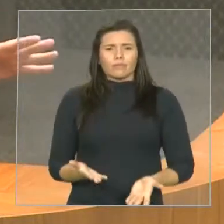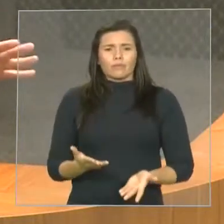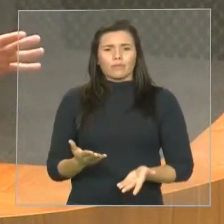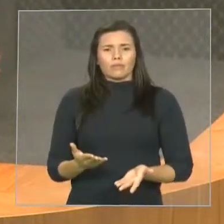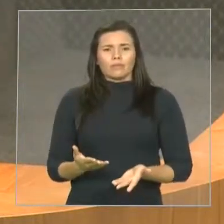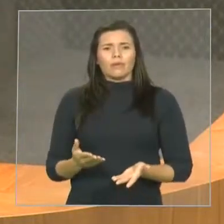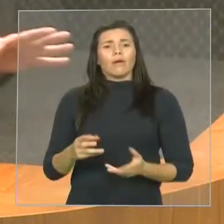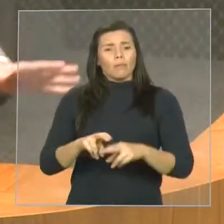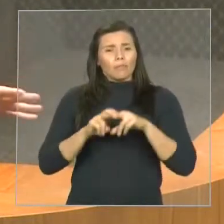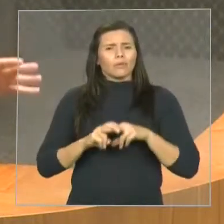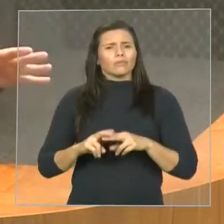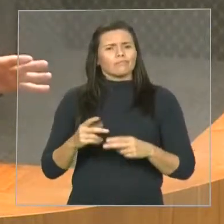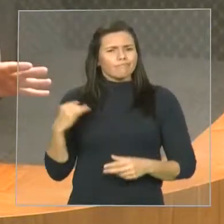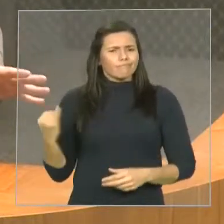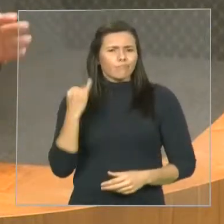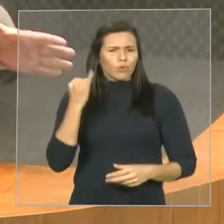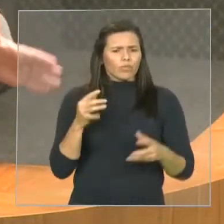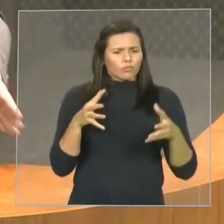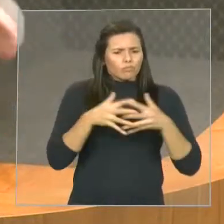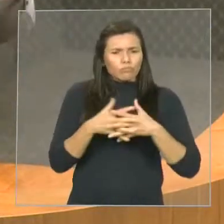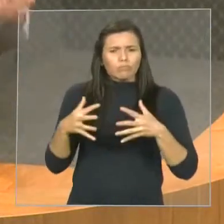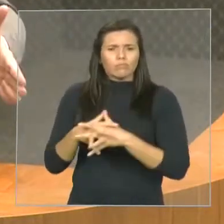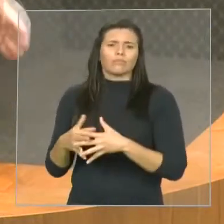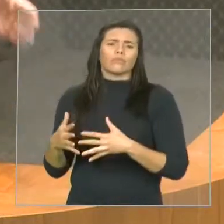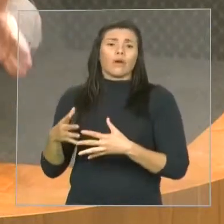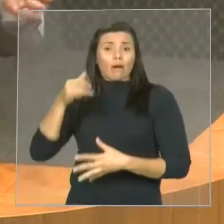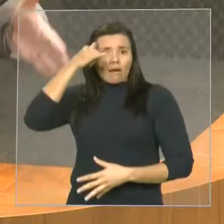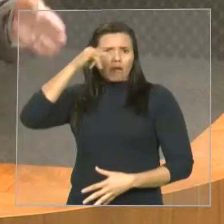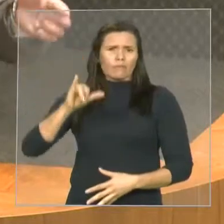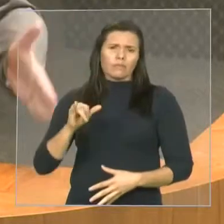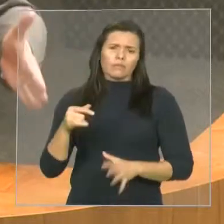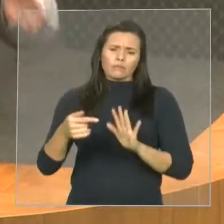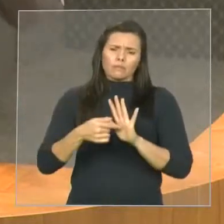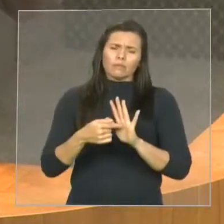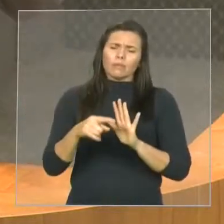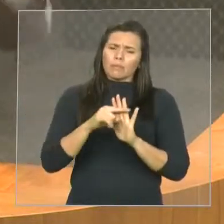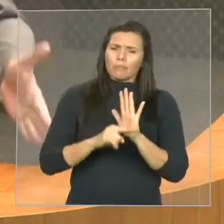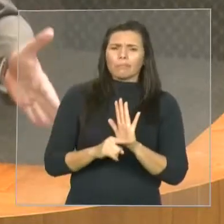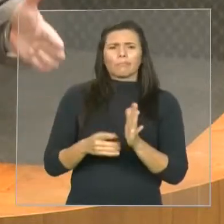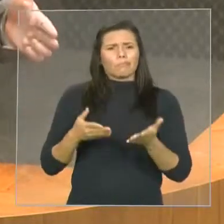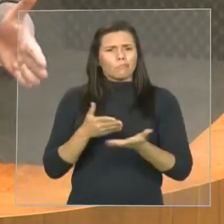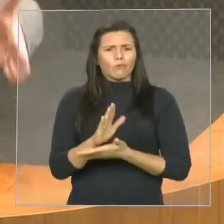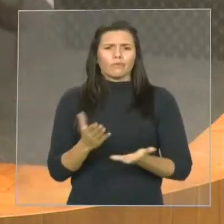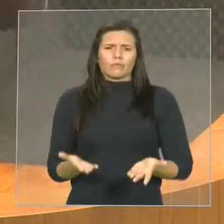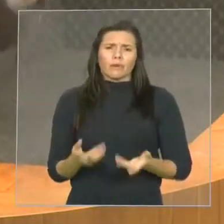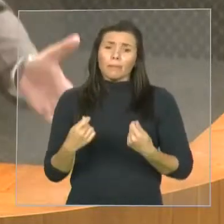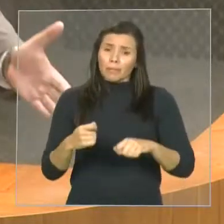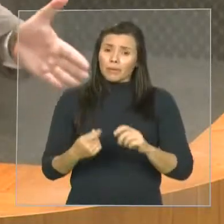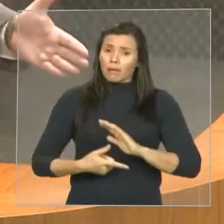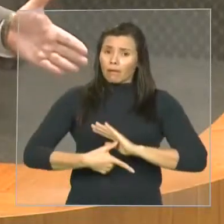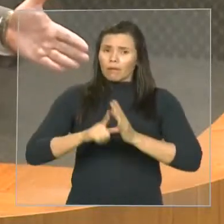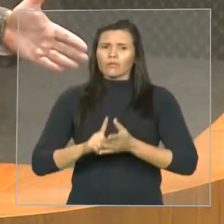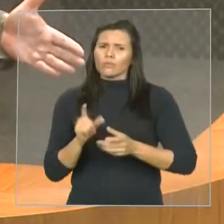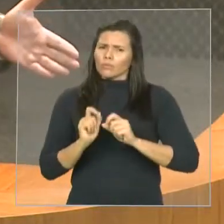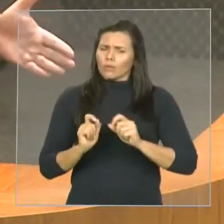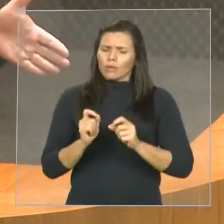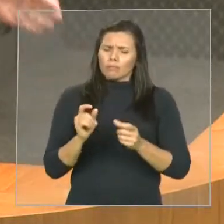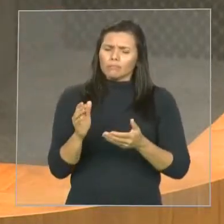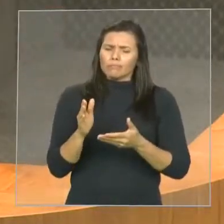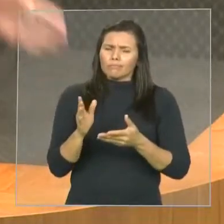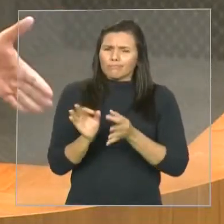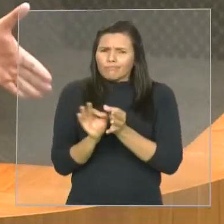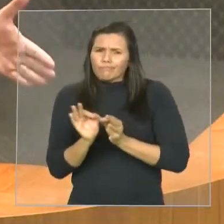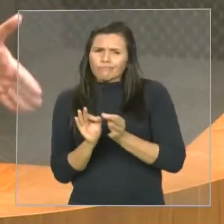é a partidária, de todos nós. Eu apelo para que nós cumpramos o nosso papel constitucional, de representar o povo do Maranhão,